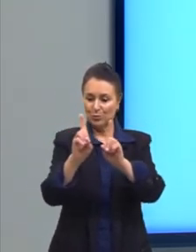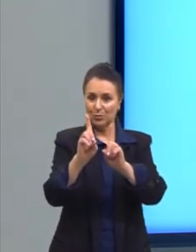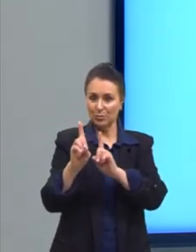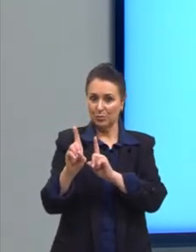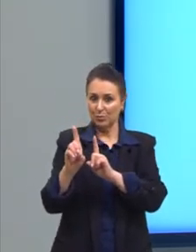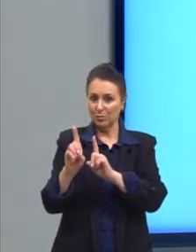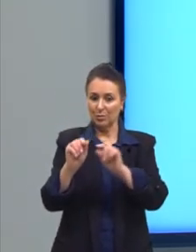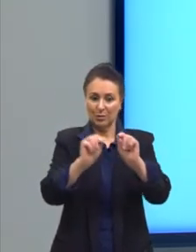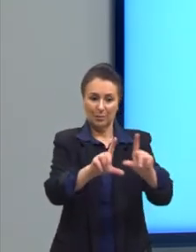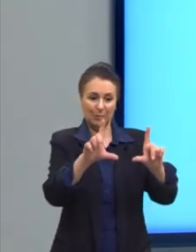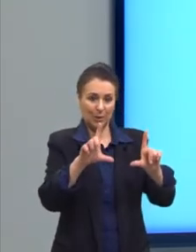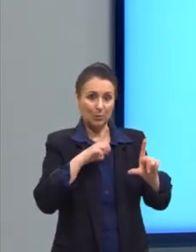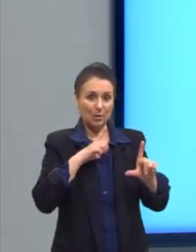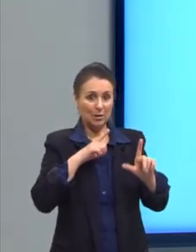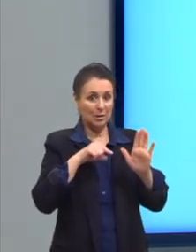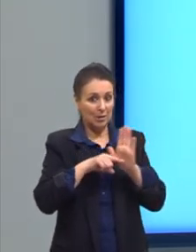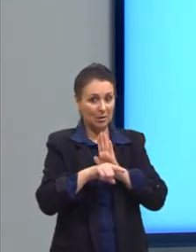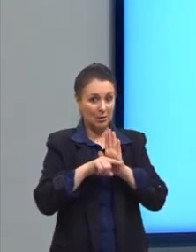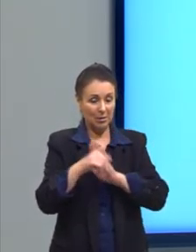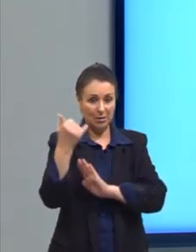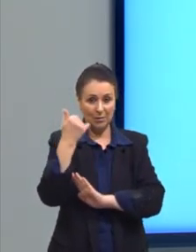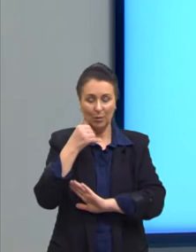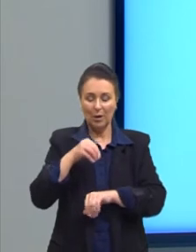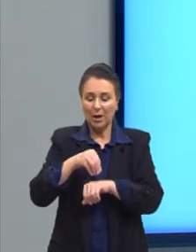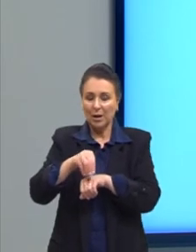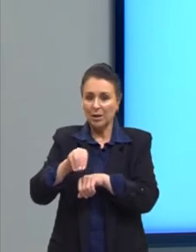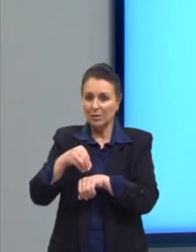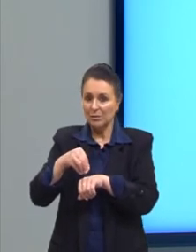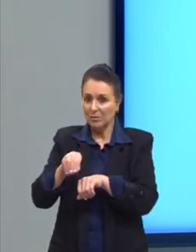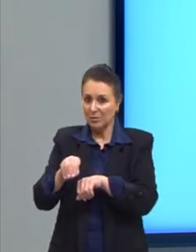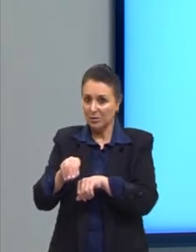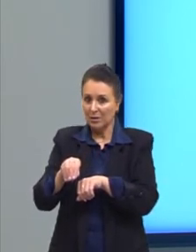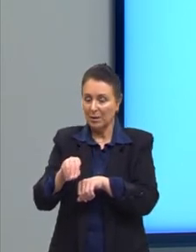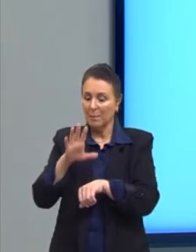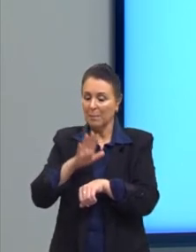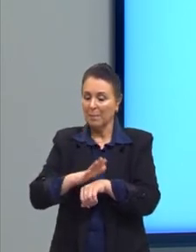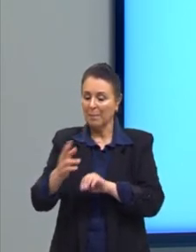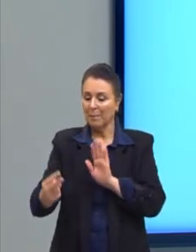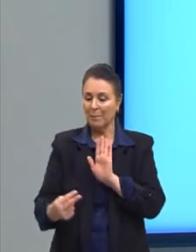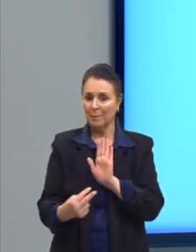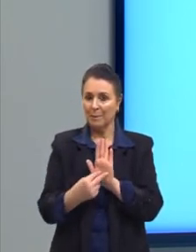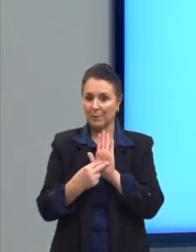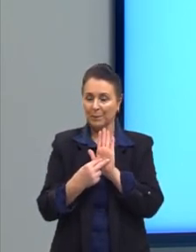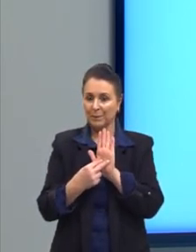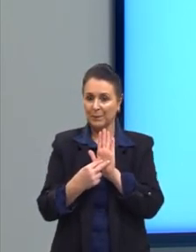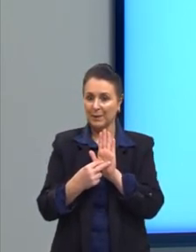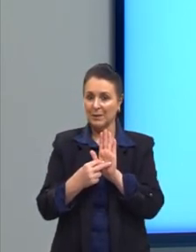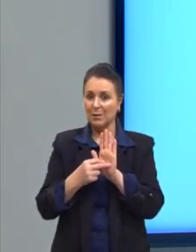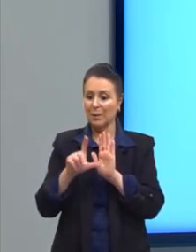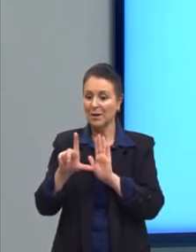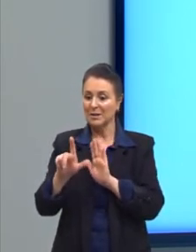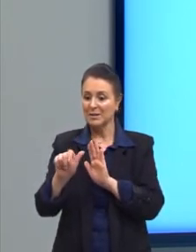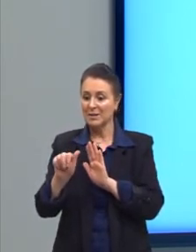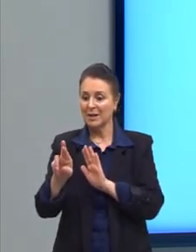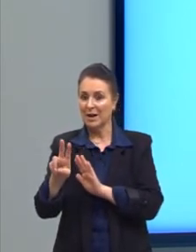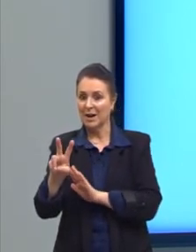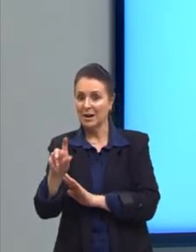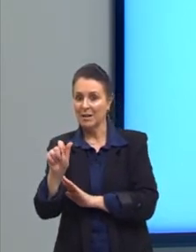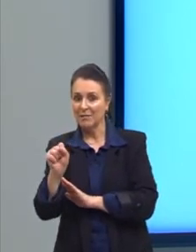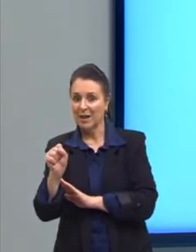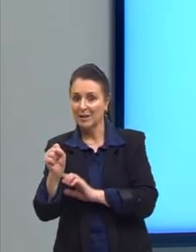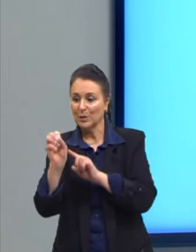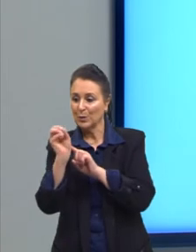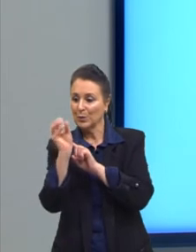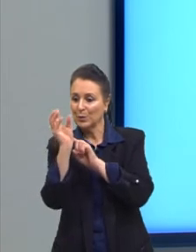informação. Então, aqui nos dá dica no que a gente tem que prestar atenção, que é nas larvas do vagalume e nos